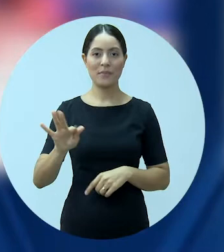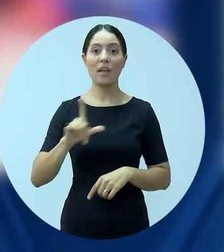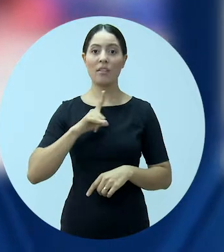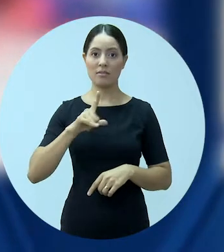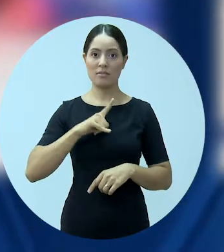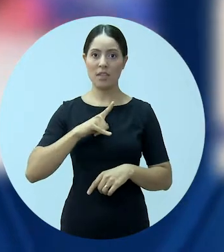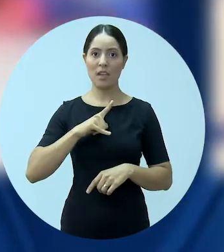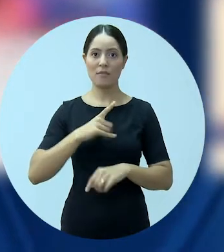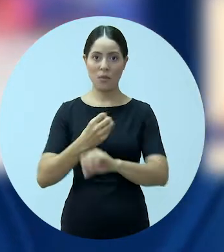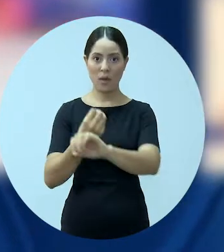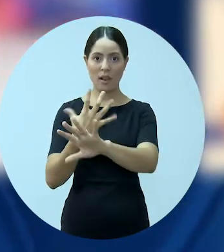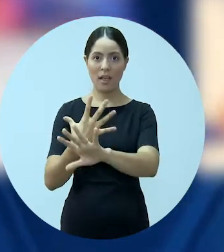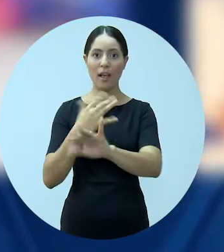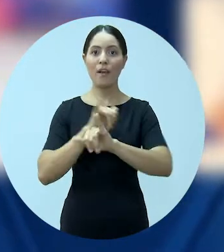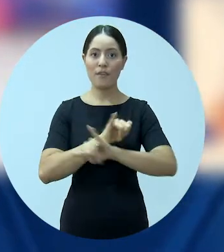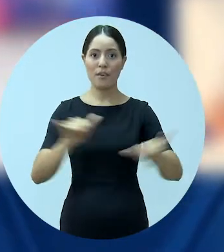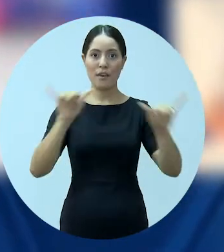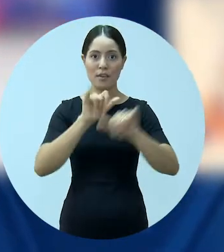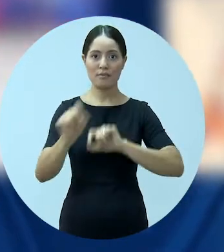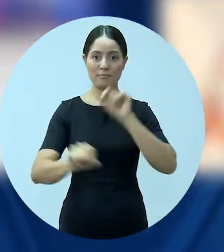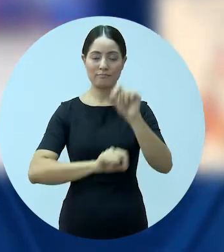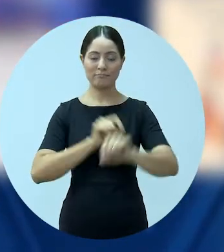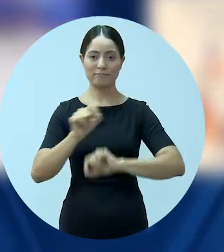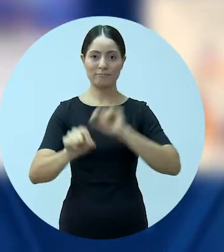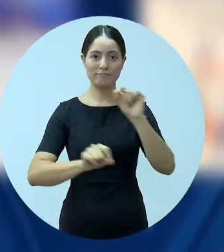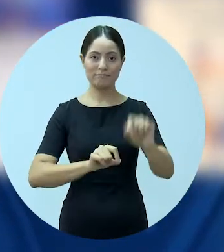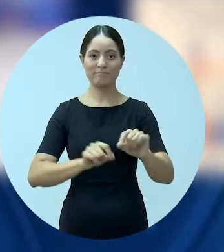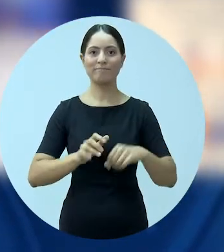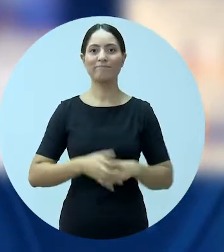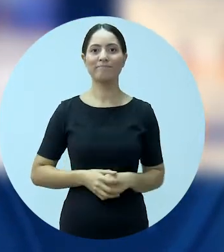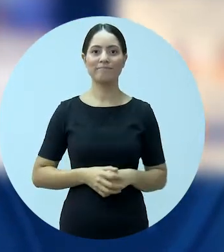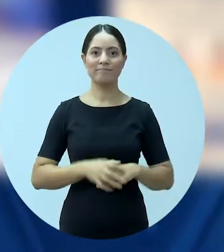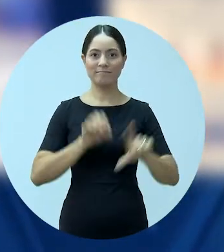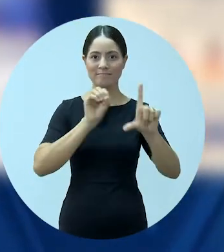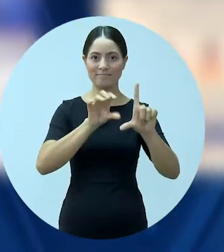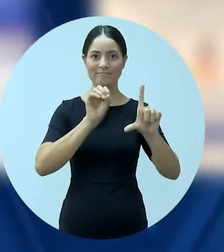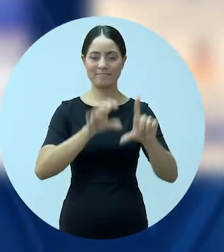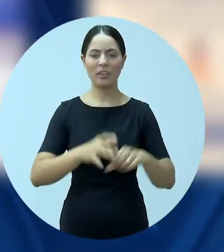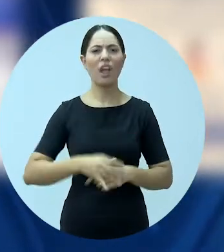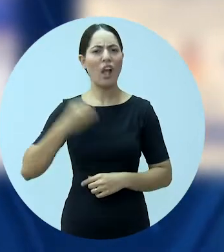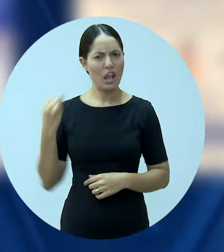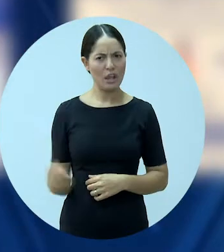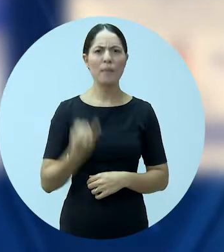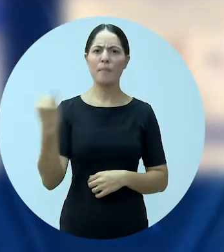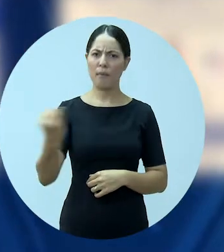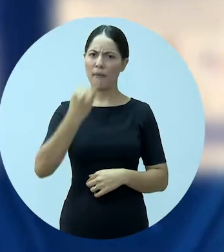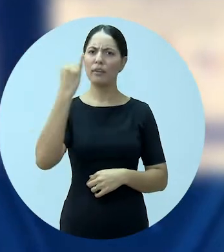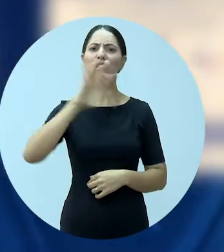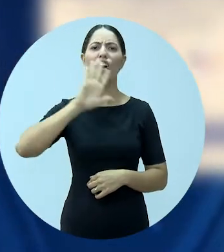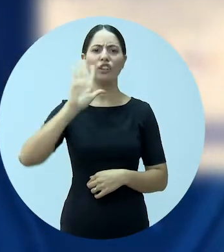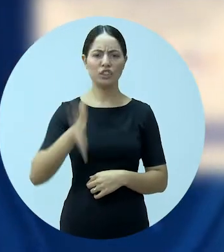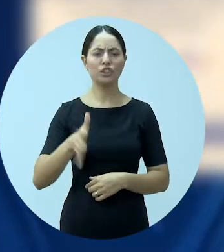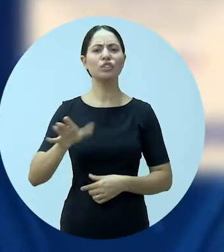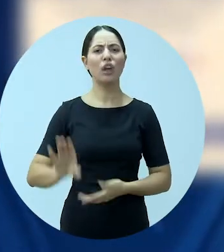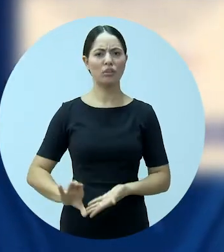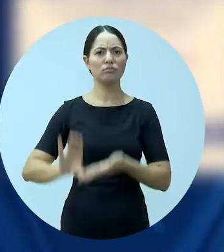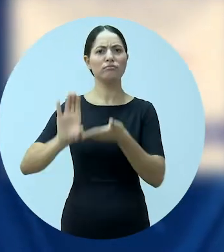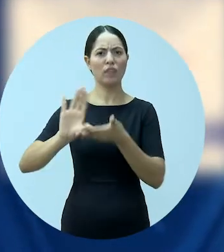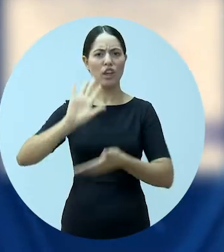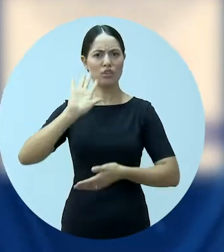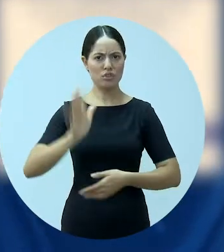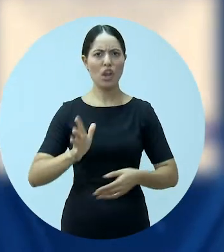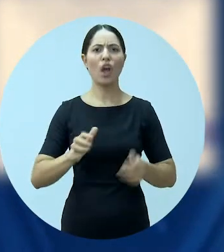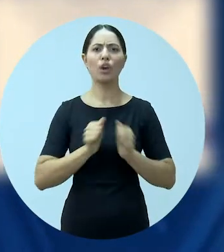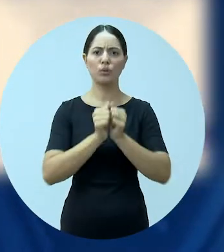governo do DF. Uma live tirou as dúvidas da advocacia da região. Mas é muito importante no entendimento da ordem, isso foi